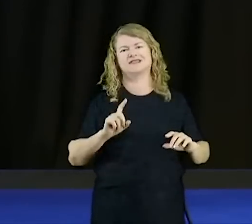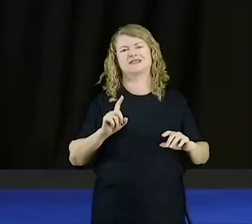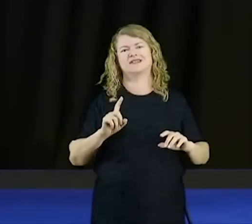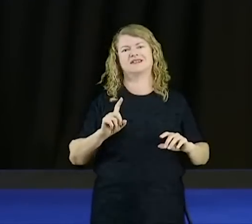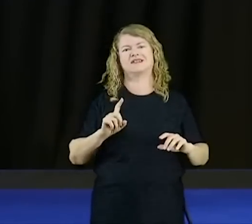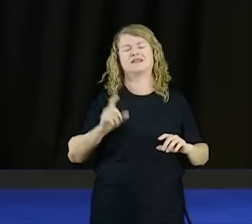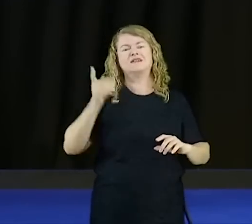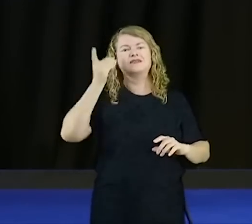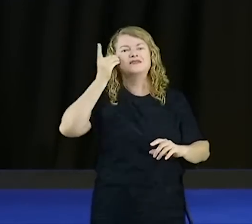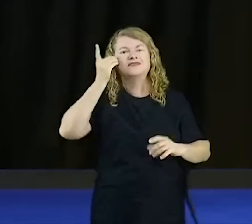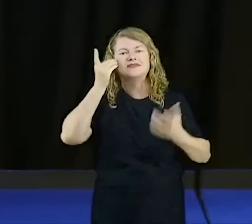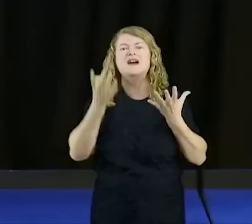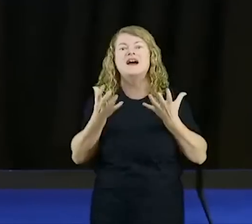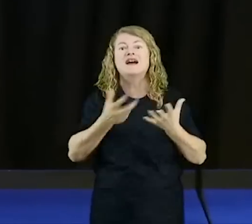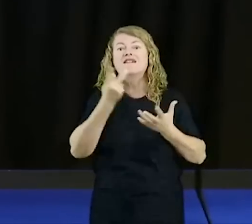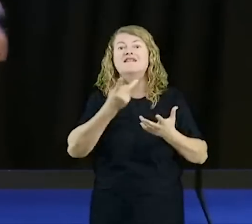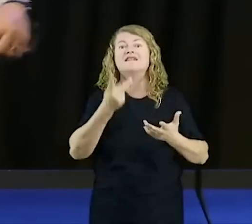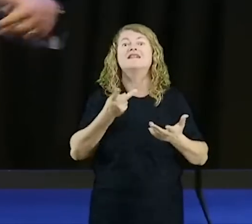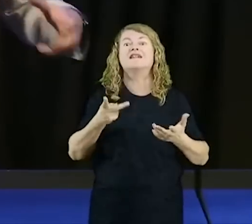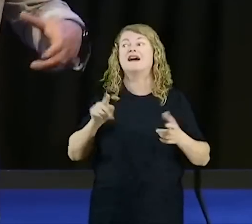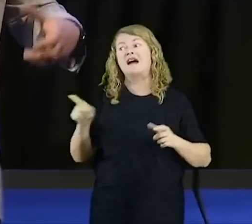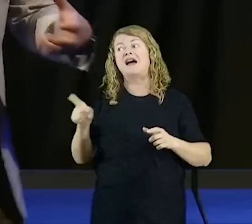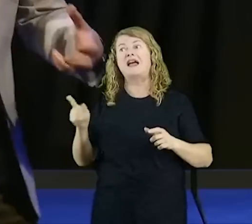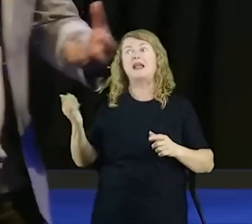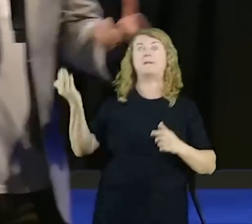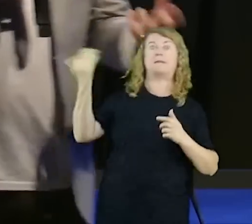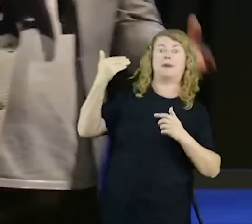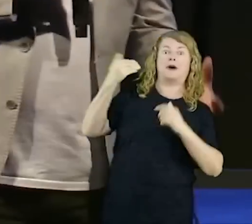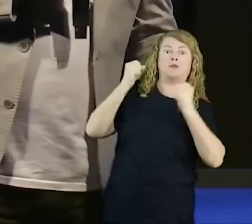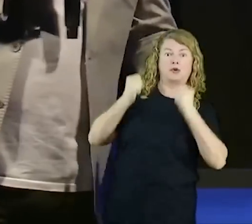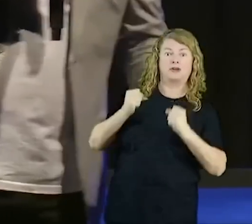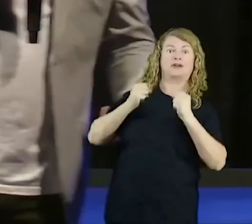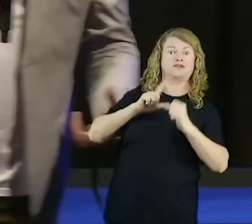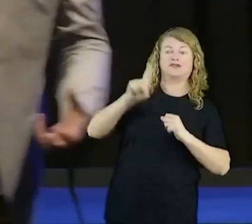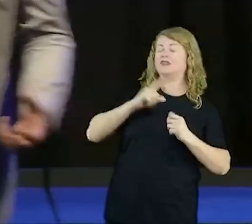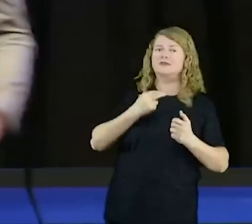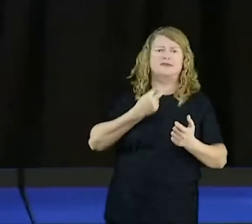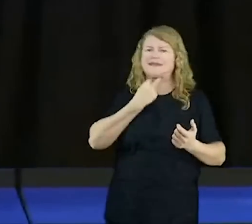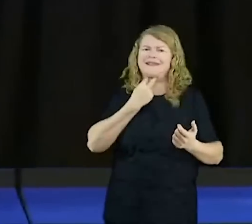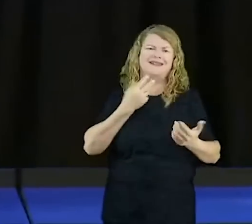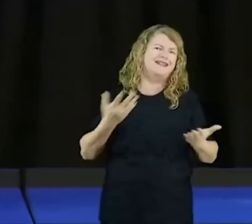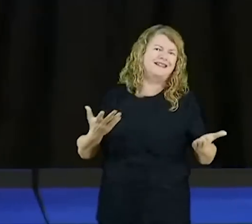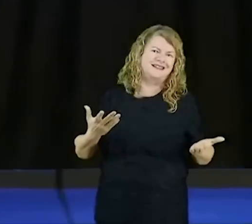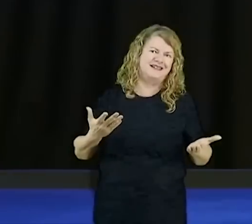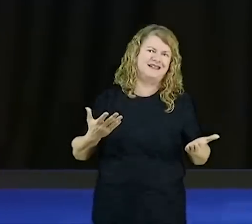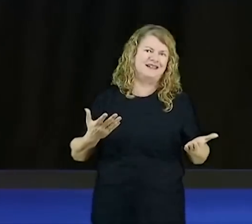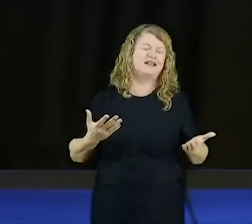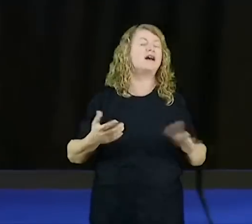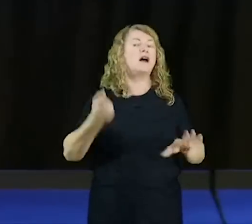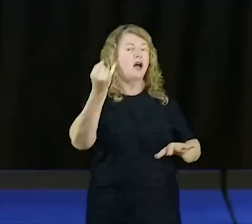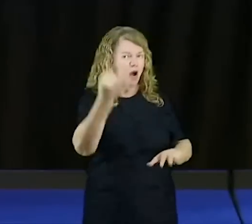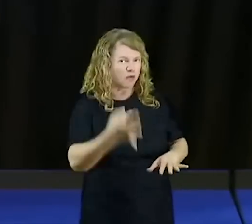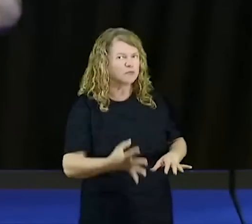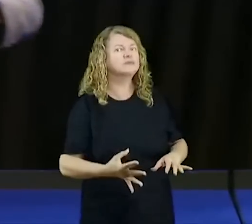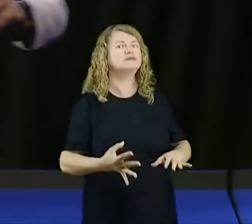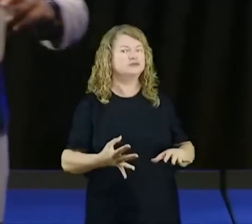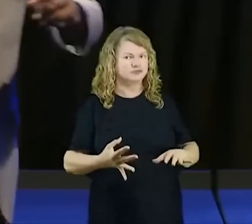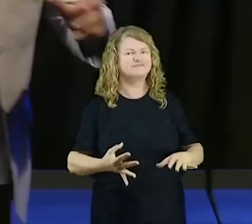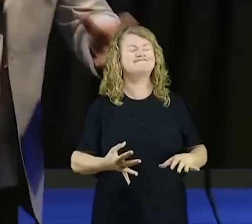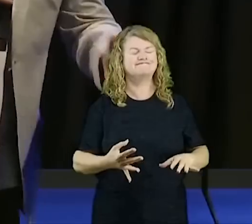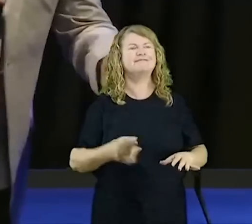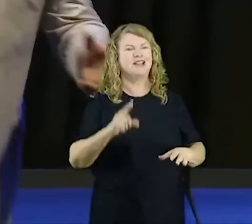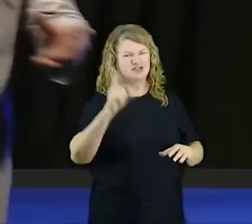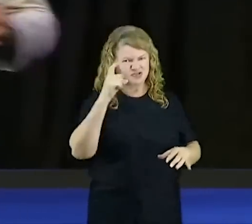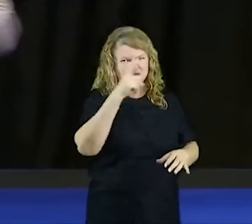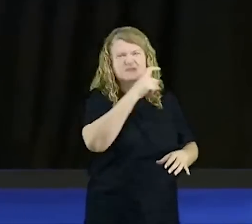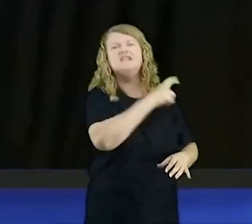Deus, e eu vou explicar aqui, até o final, porque que alguns casos, são tão mais difíceis, do que outros, o pessoal pensa, não,